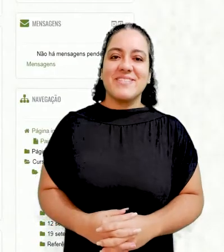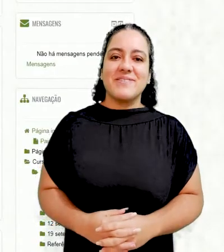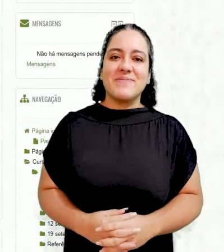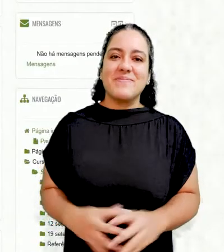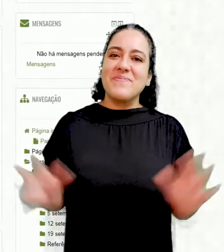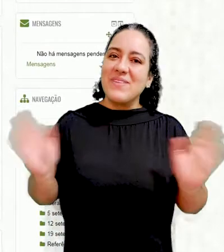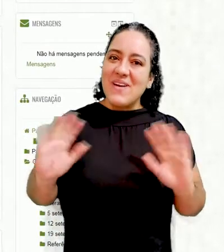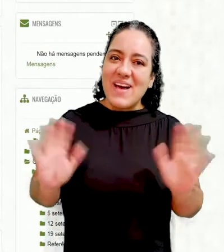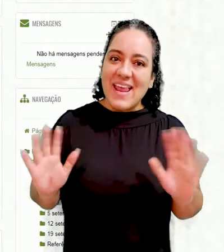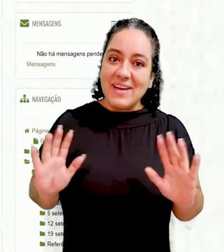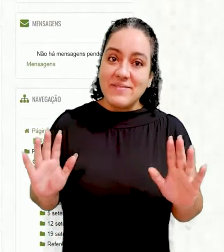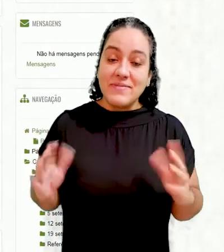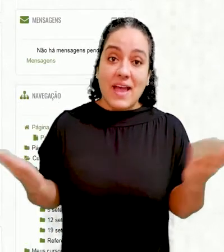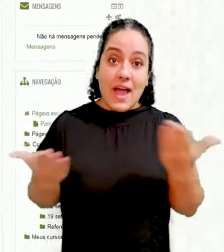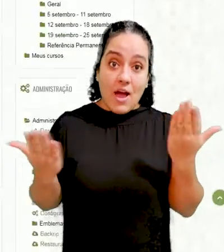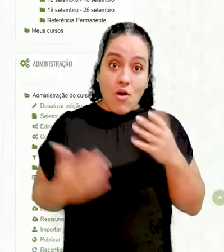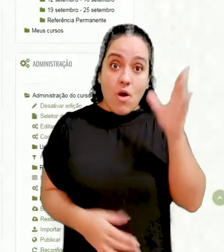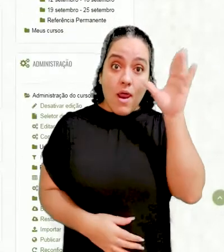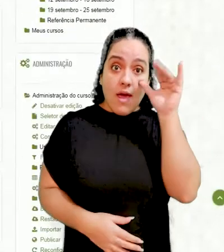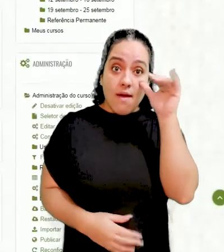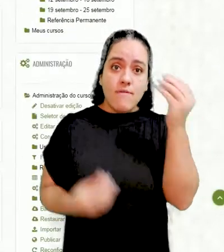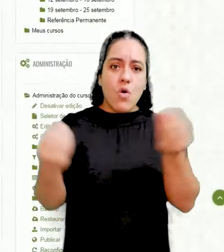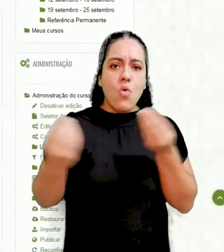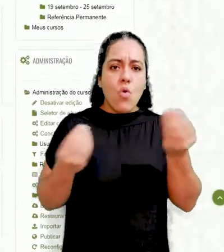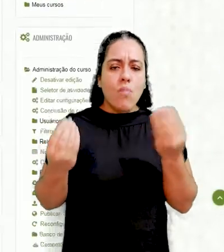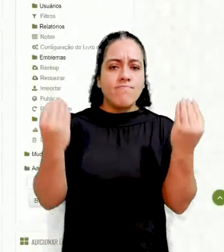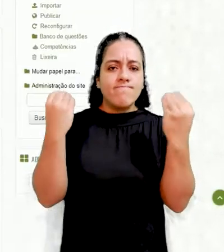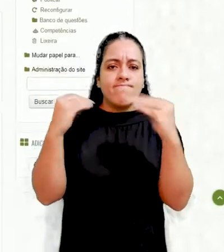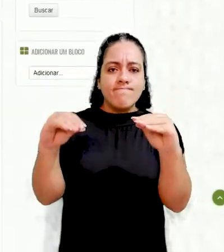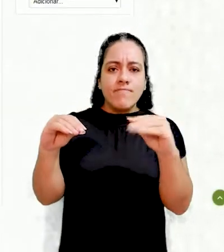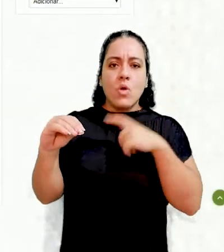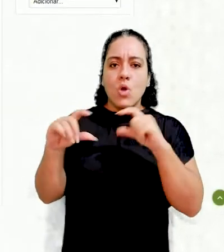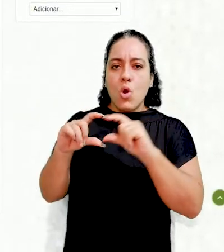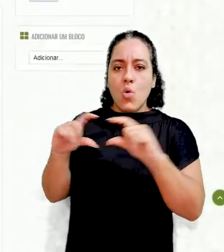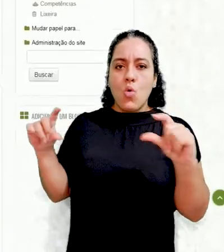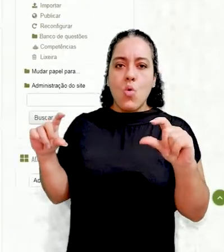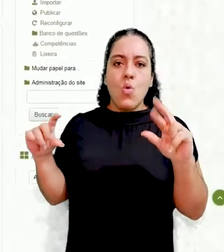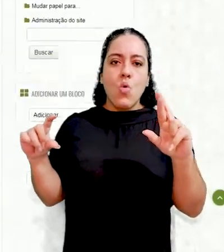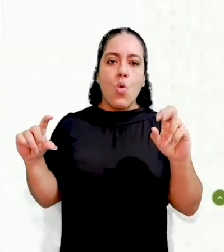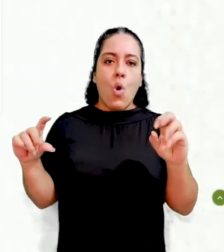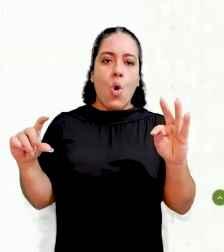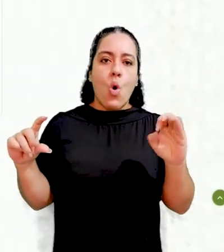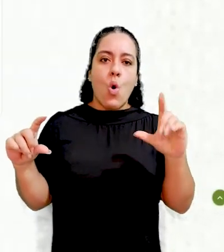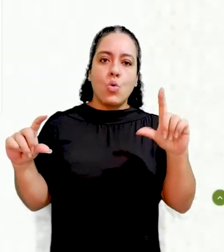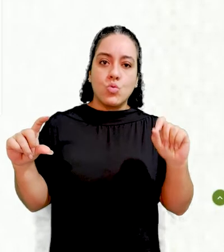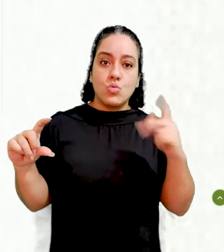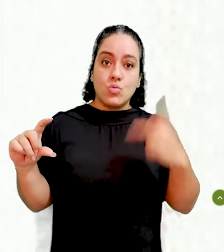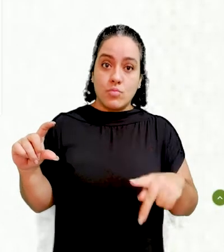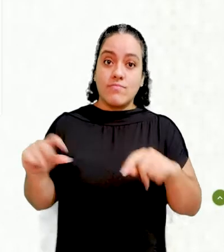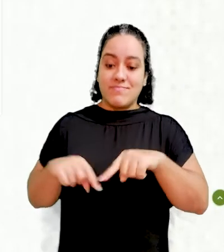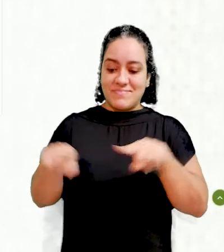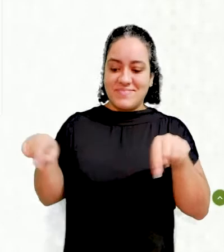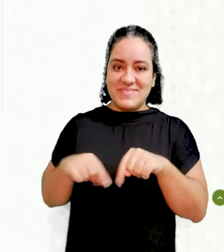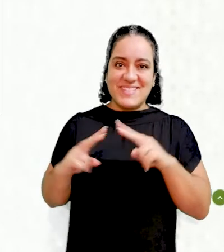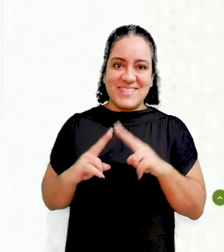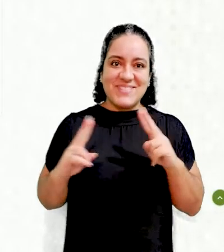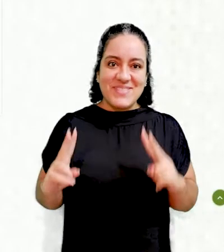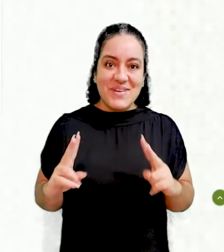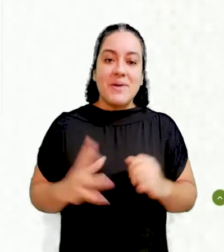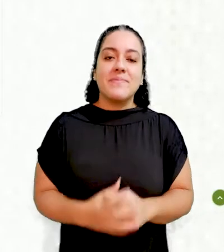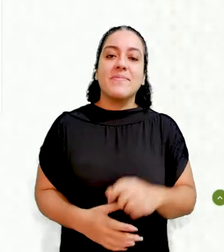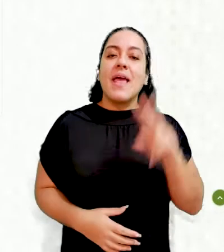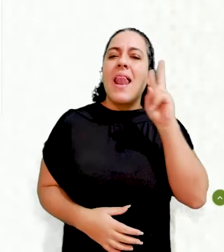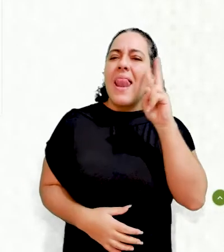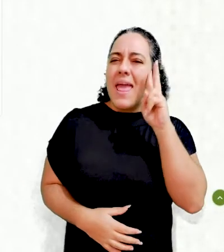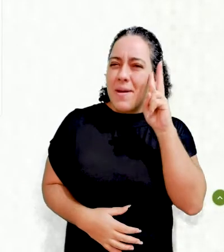Olá, nós vamos ver agora como inserir o recurso rótulo na sua sala virtual, certo? Primeira coisa que eu quero te